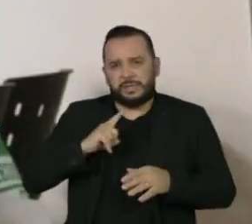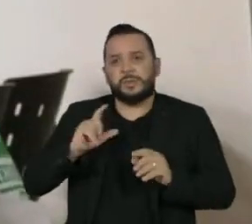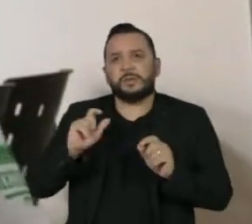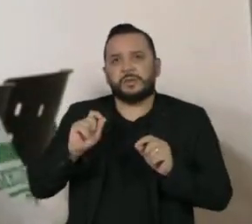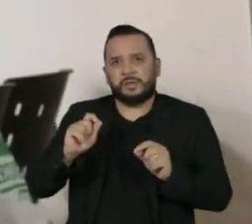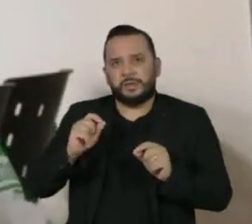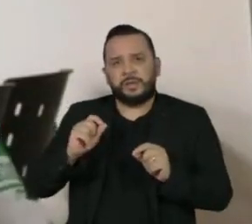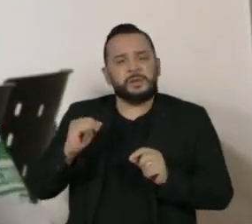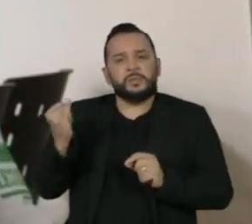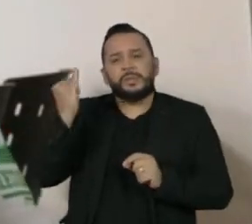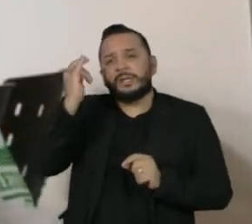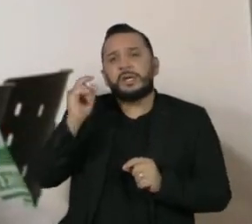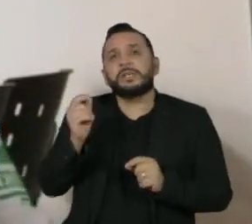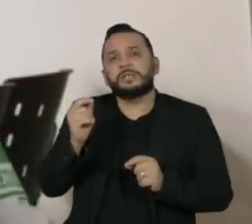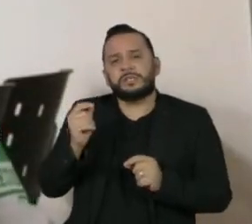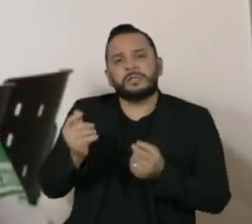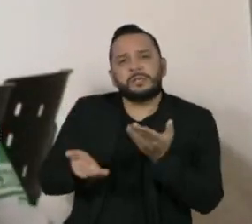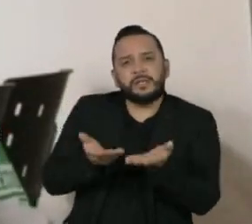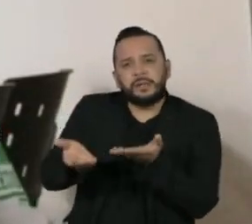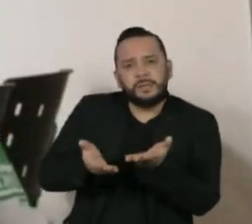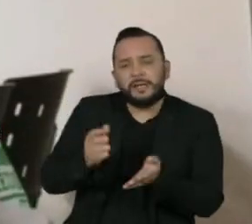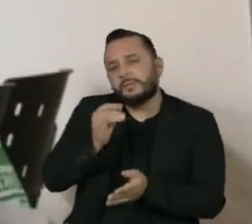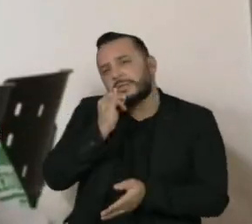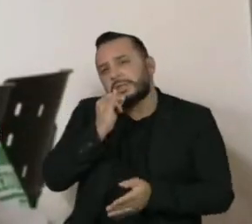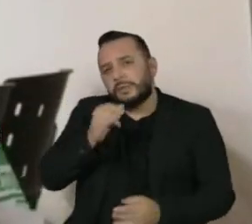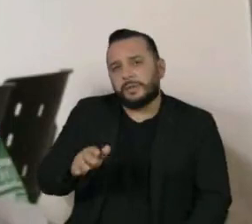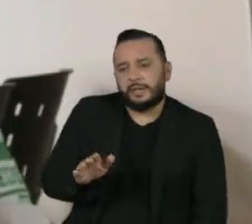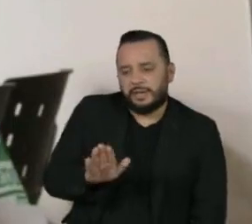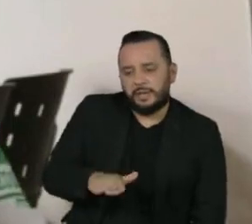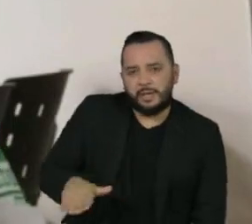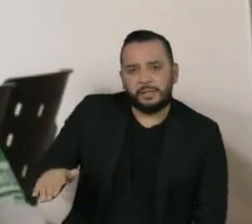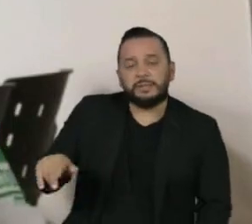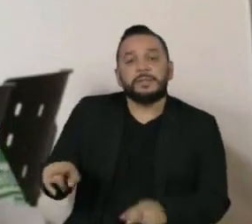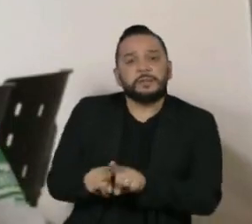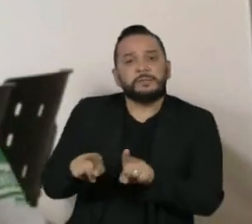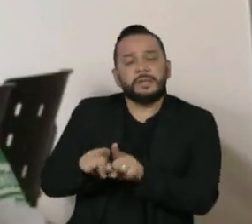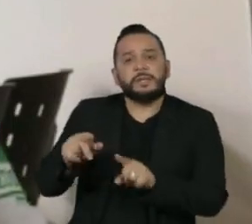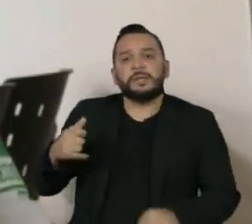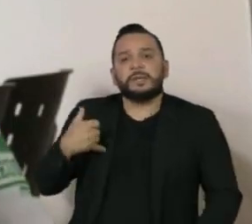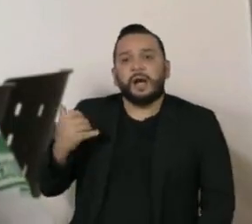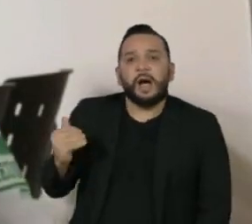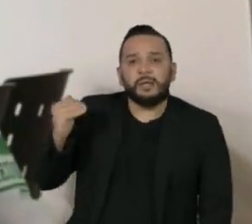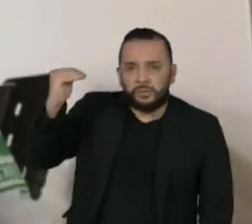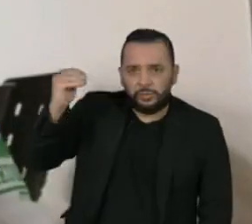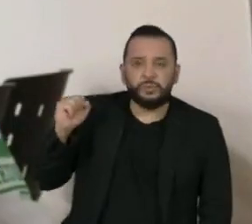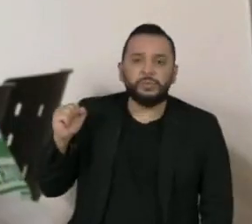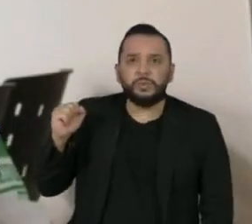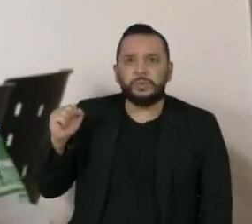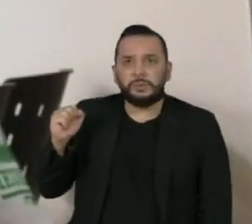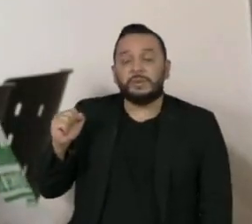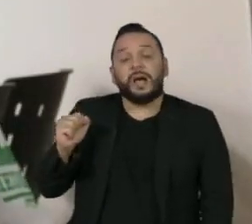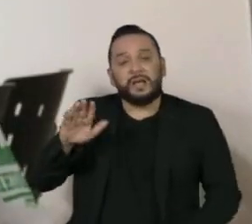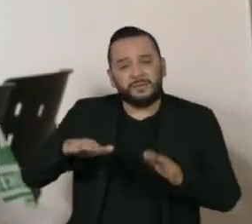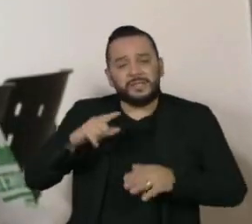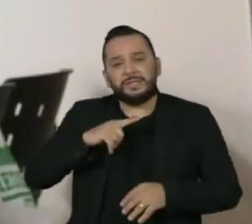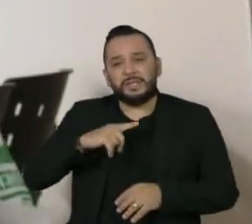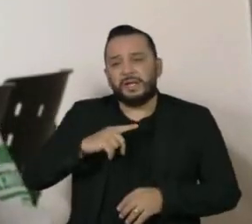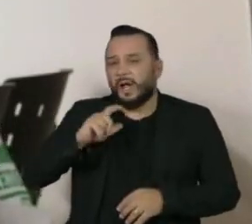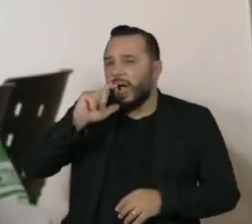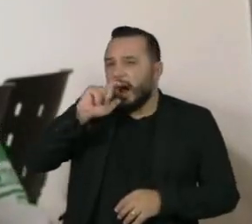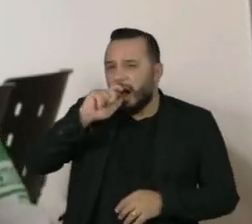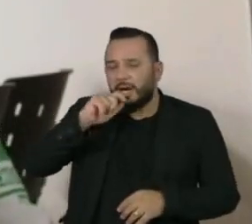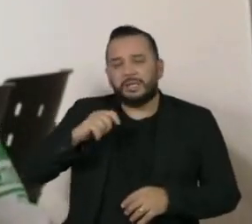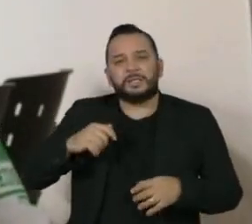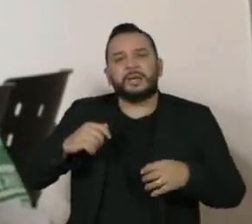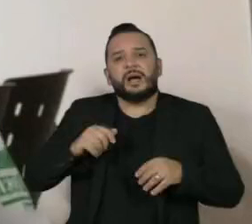muito importante, principalmente na infância, mas em adultos e qualquer outra idade, é a asma alérgica. Então,